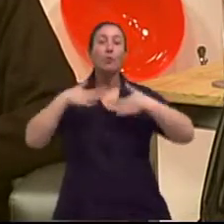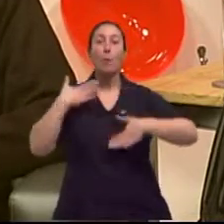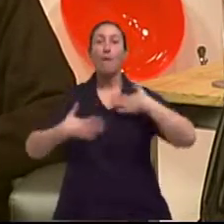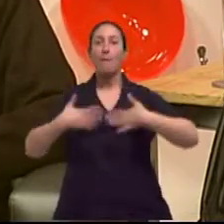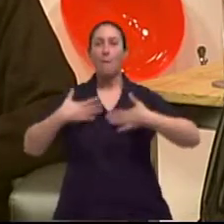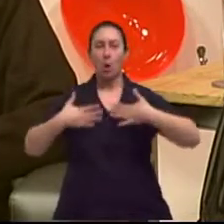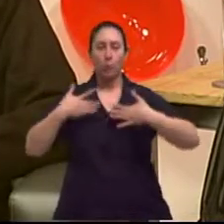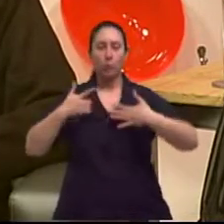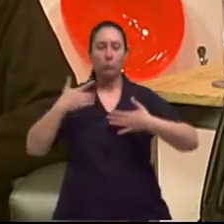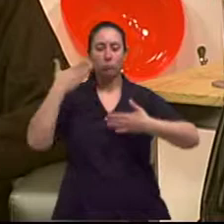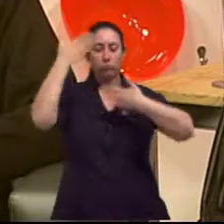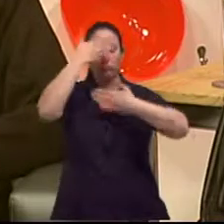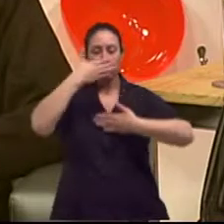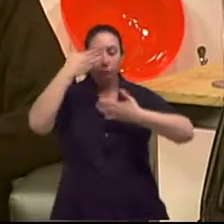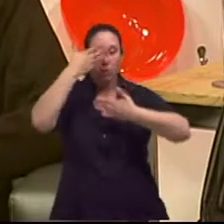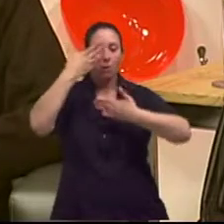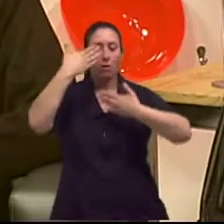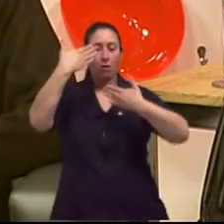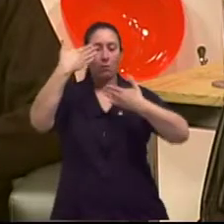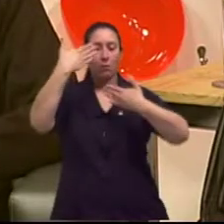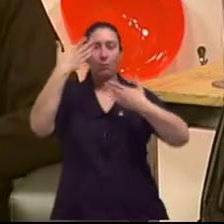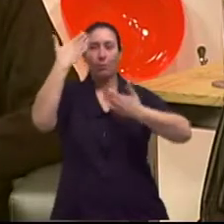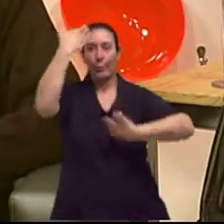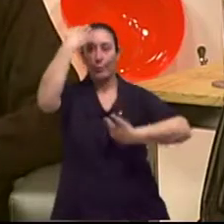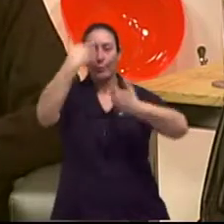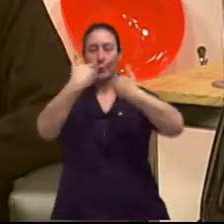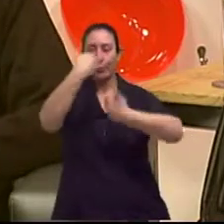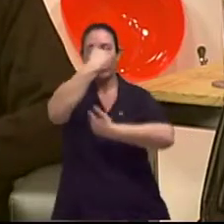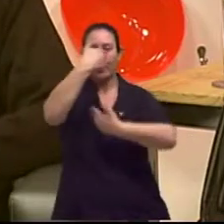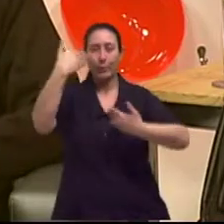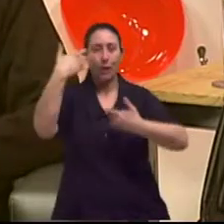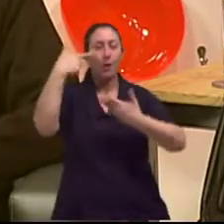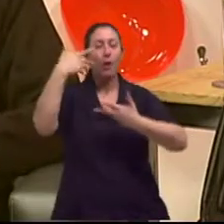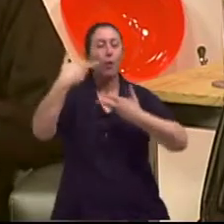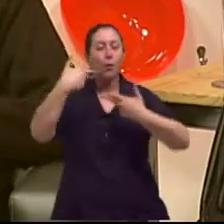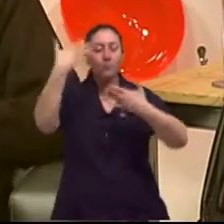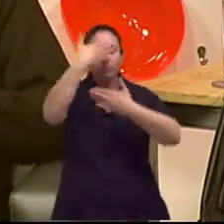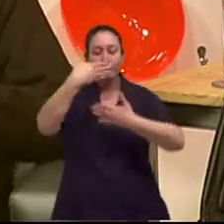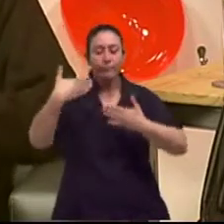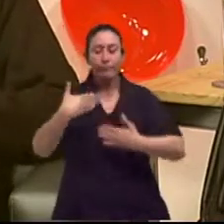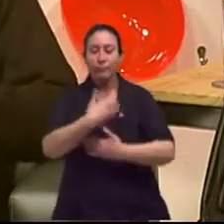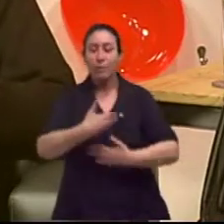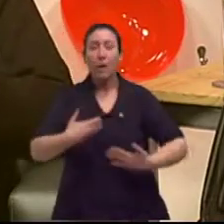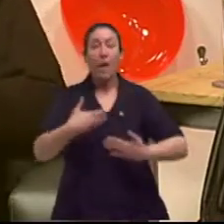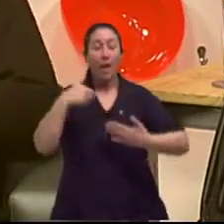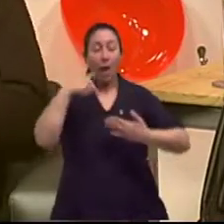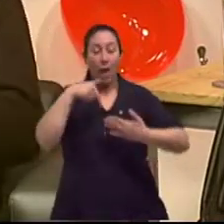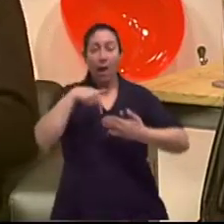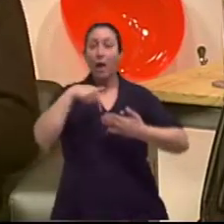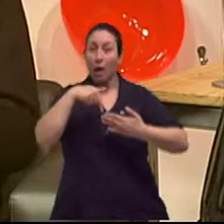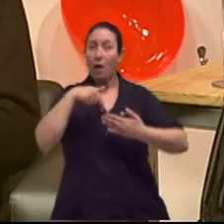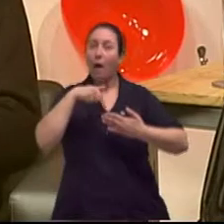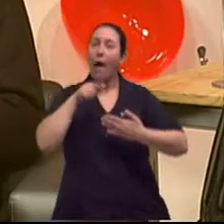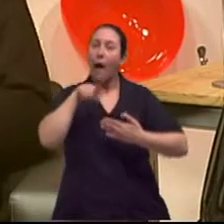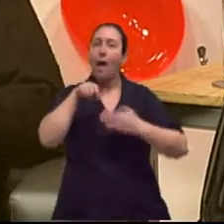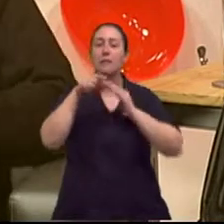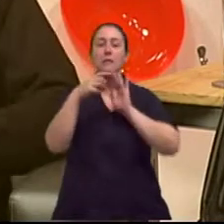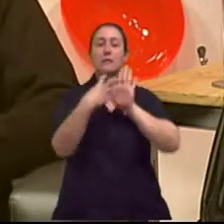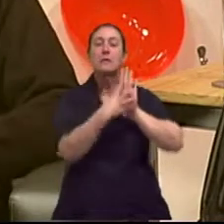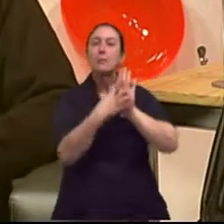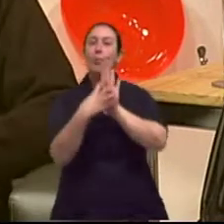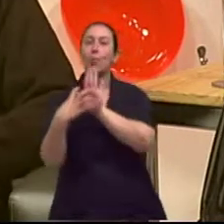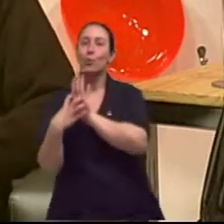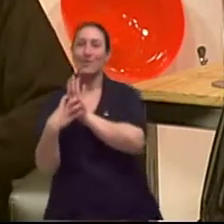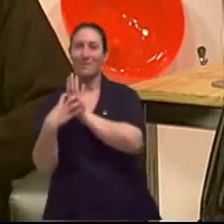fixar a imagem, vamos dizer assim, uma imagem e um som. Então, esses símbolos são os potencializadores de